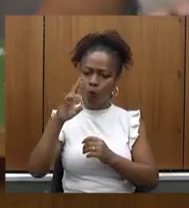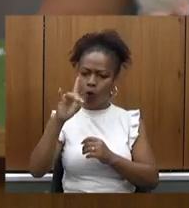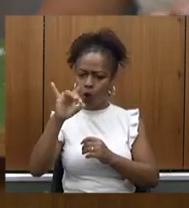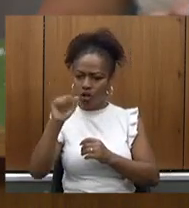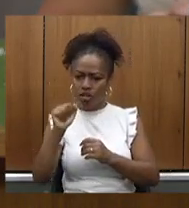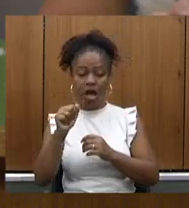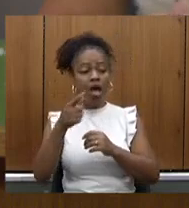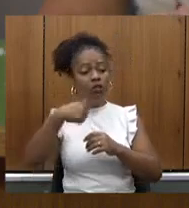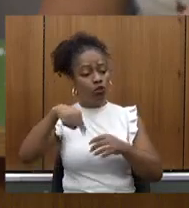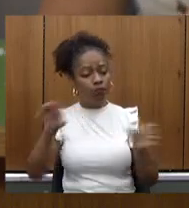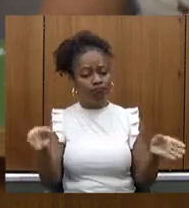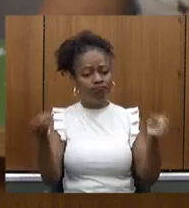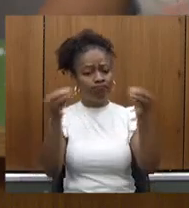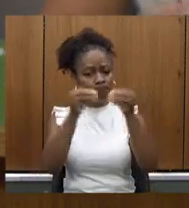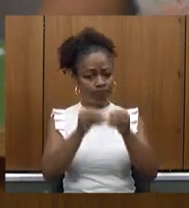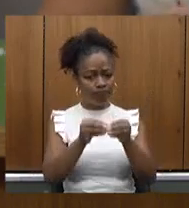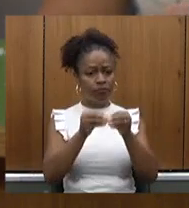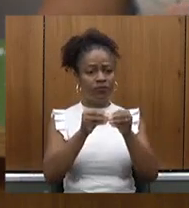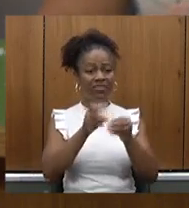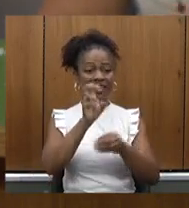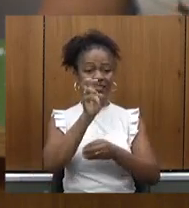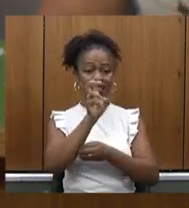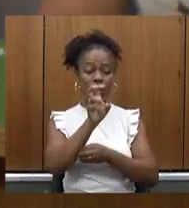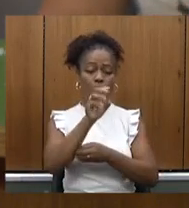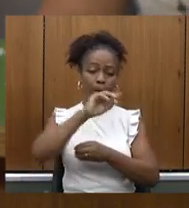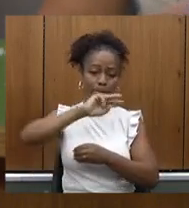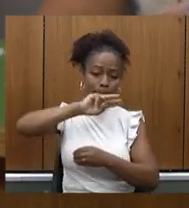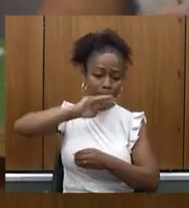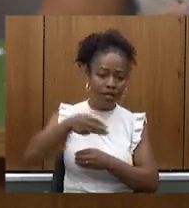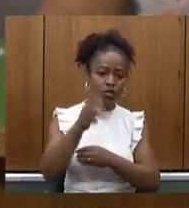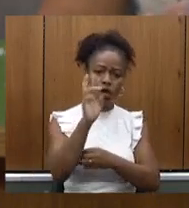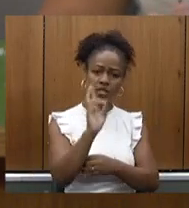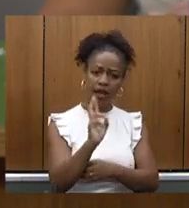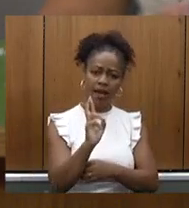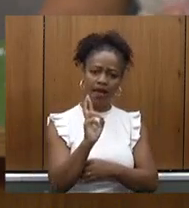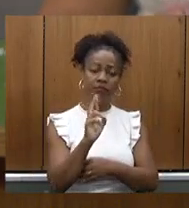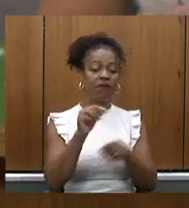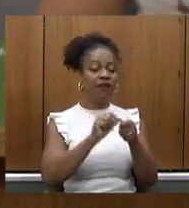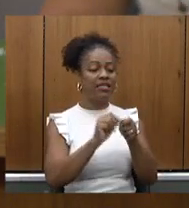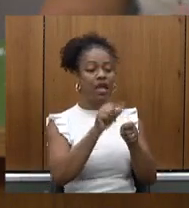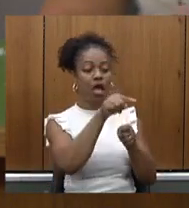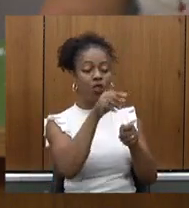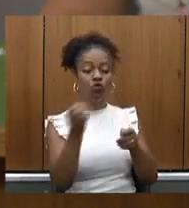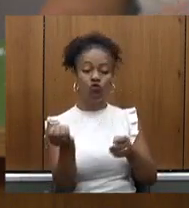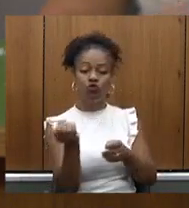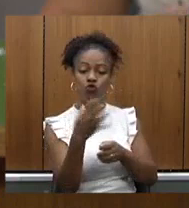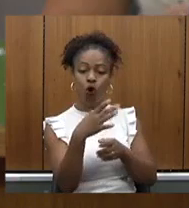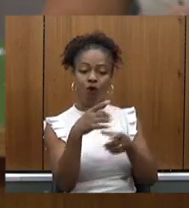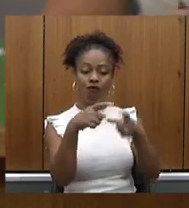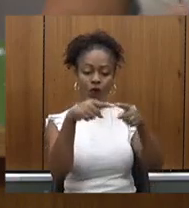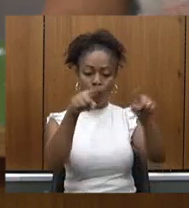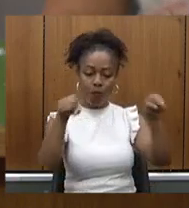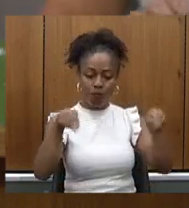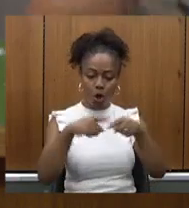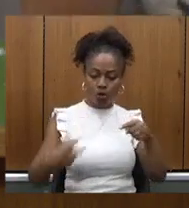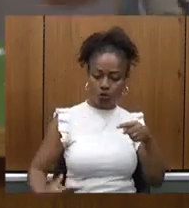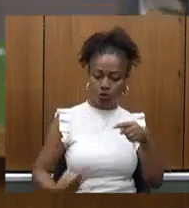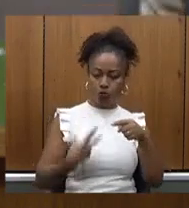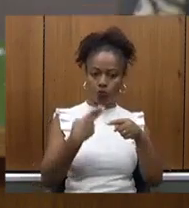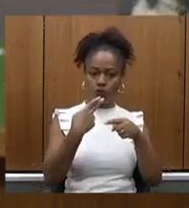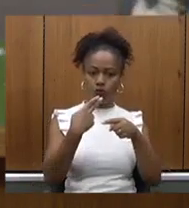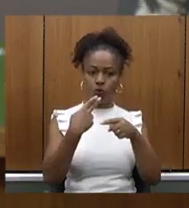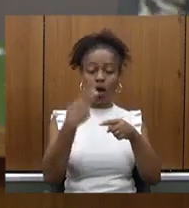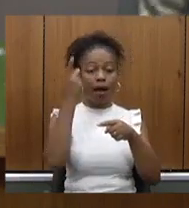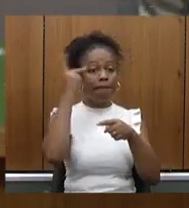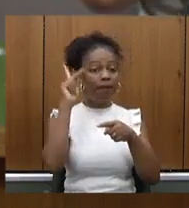cinco milhões de reais para fazer um novo bloco cirúrgico dentro do hospital São Francisco para que eles consigam migrar